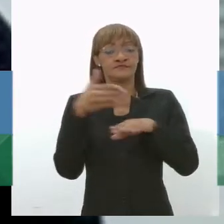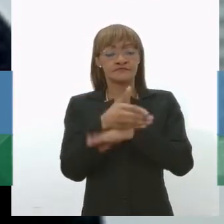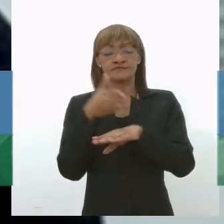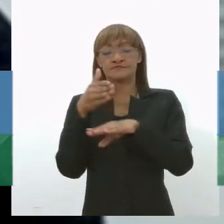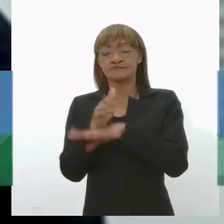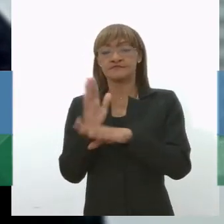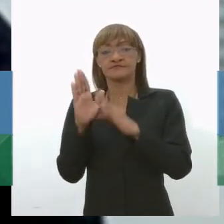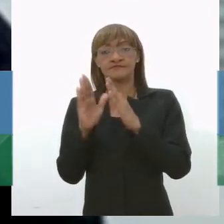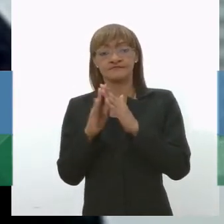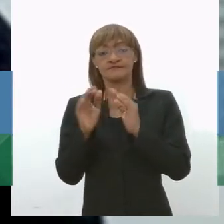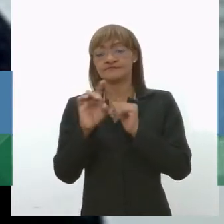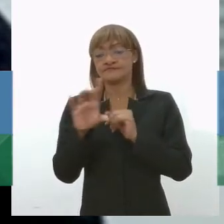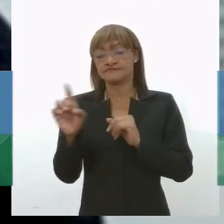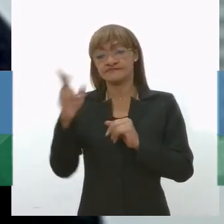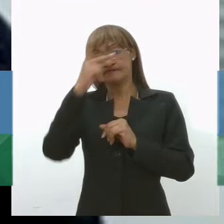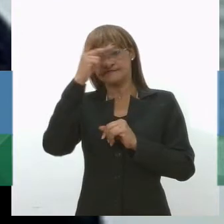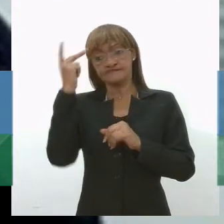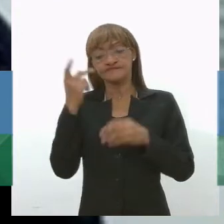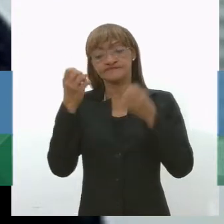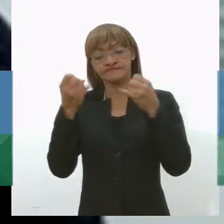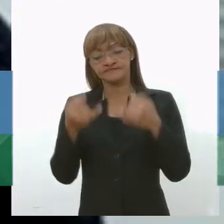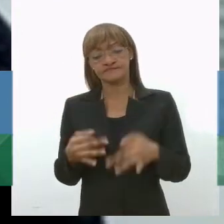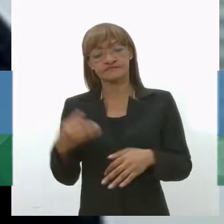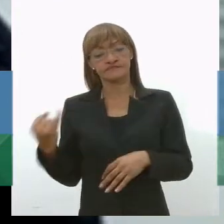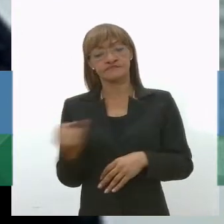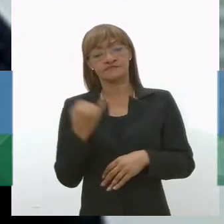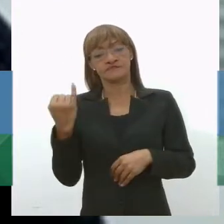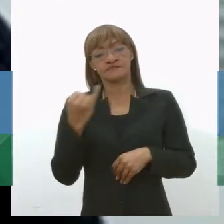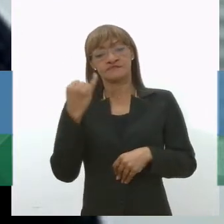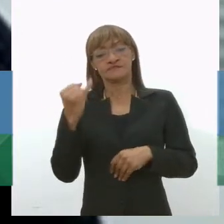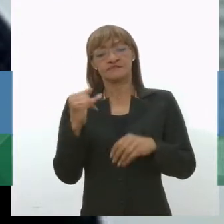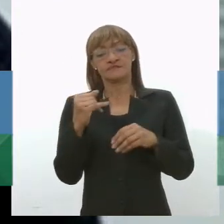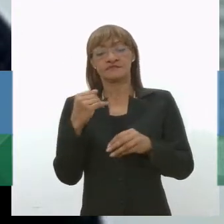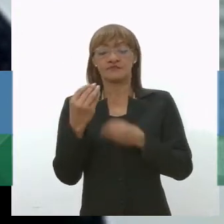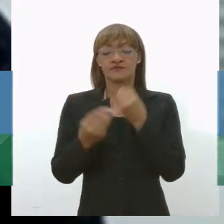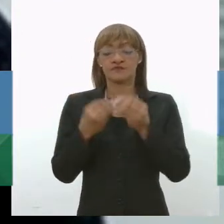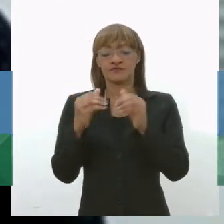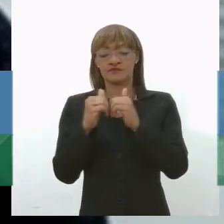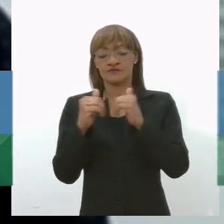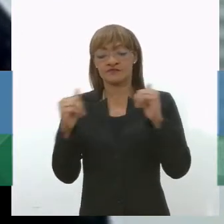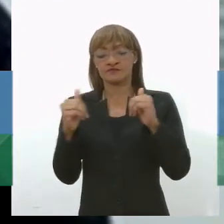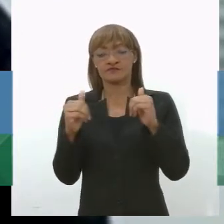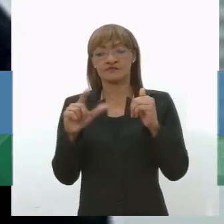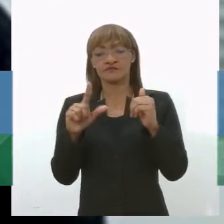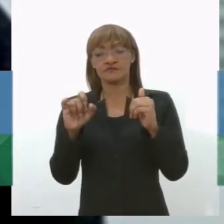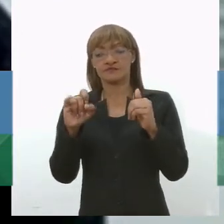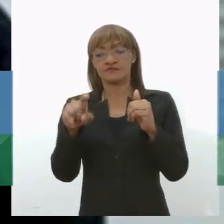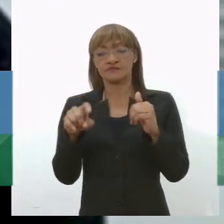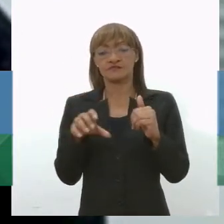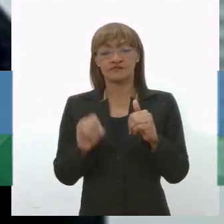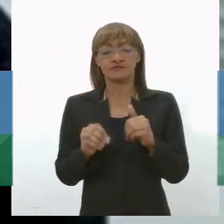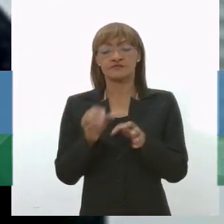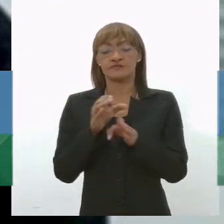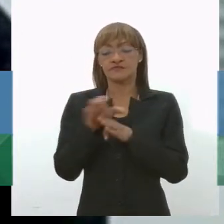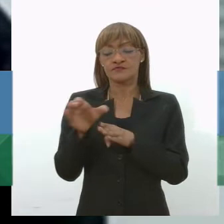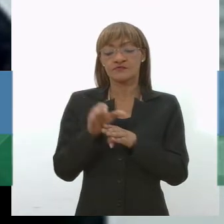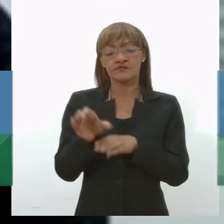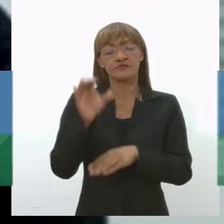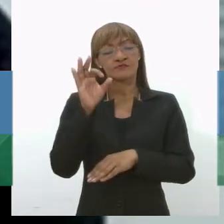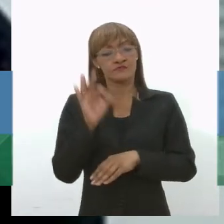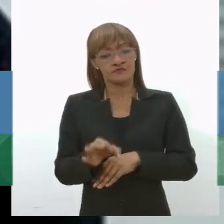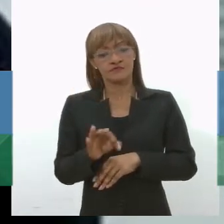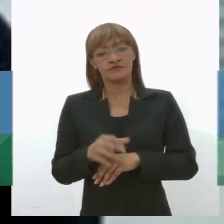falando da importância da separação do lixo, né? Além de orientar toda a forma correta da pessoa, do